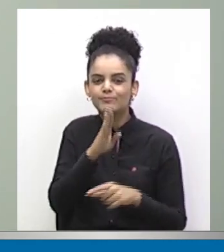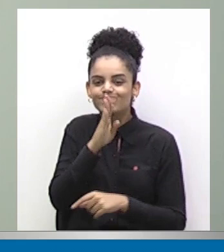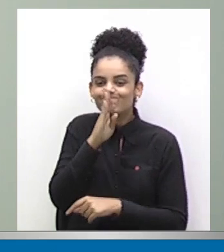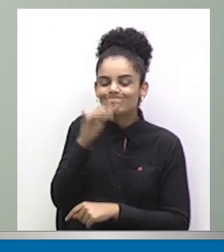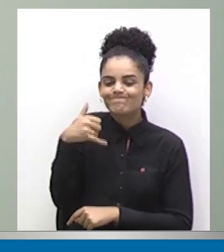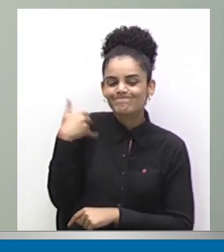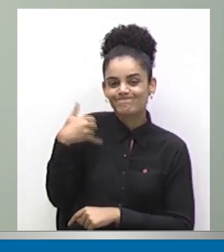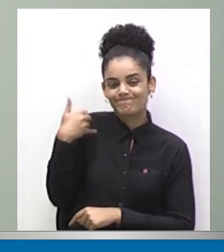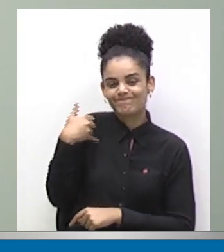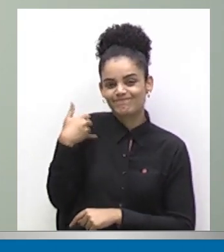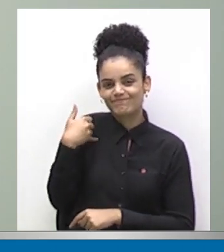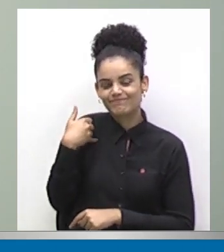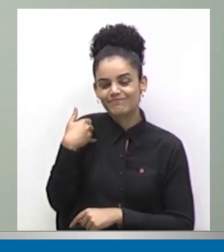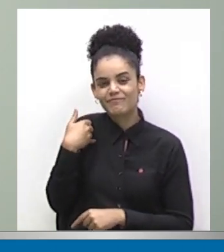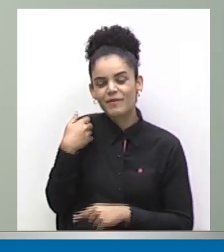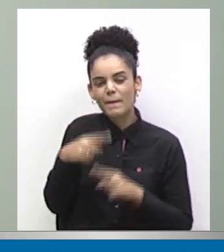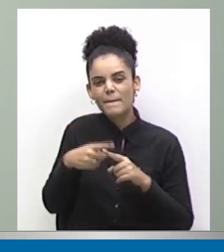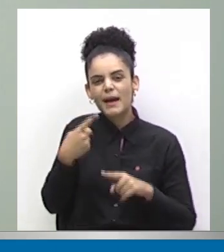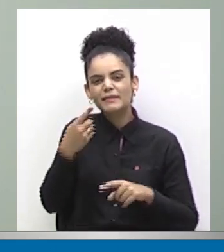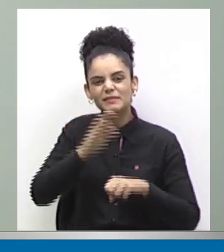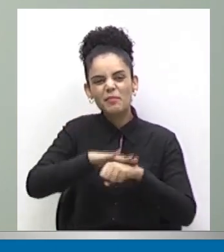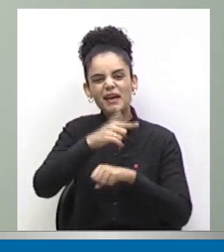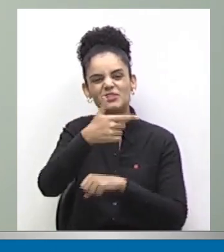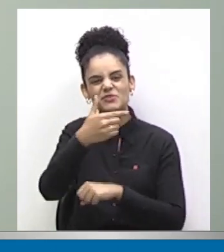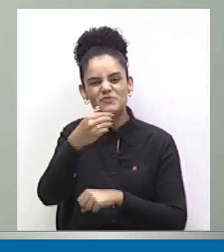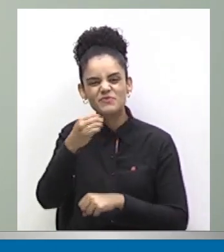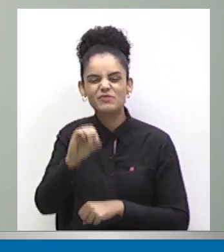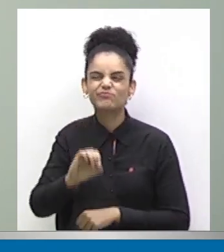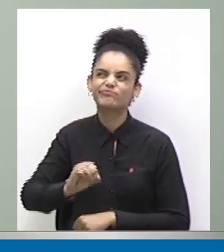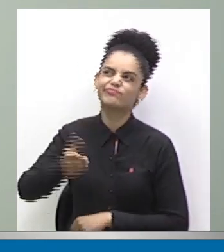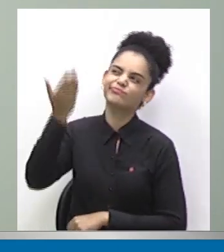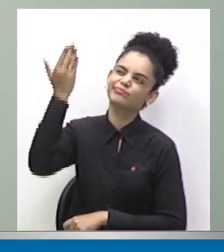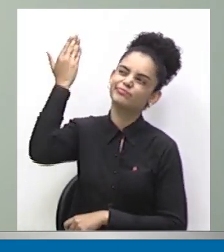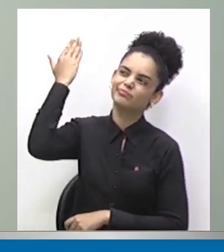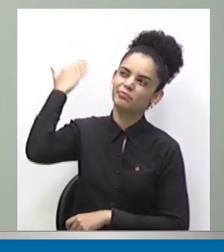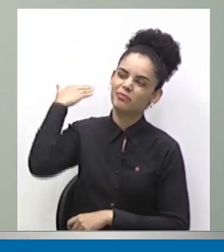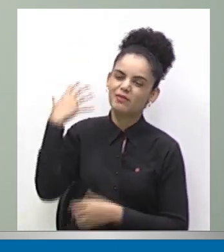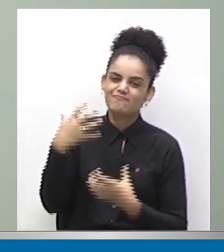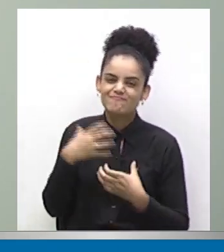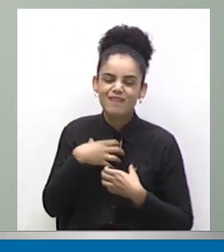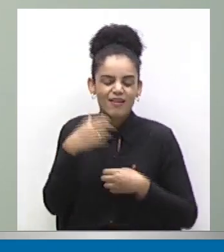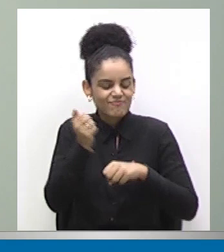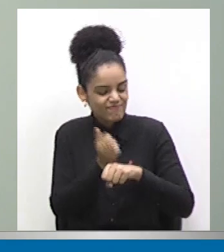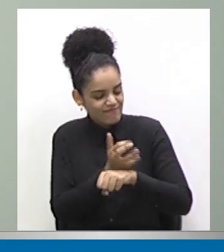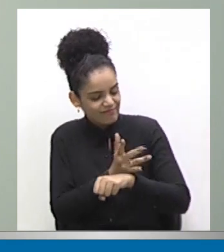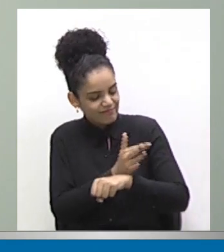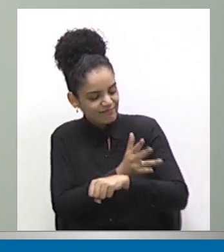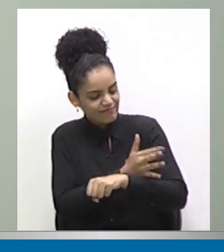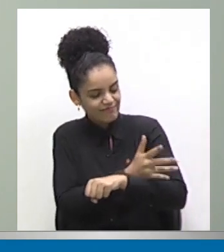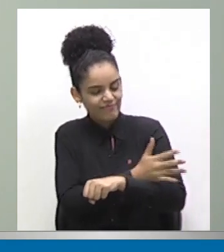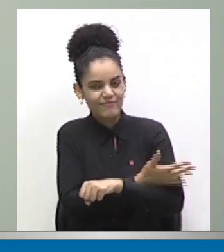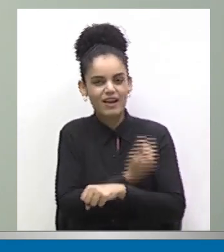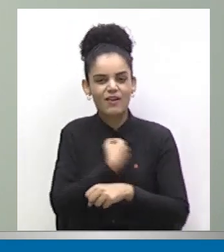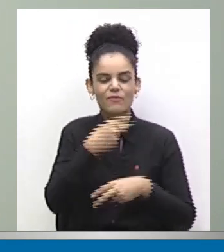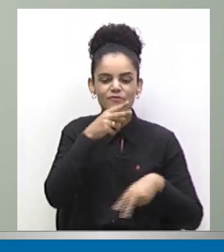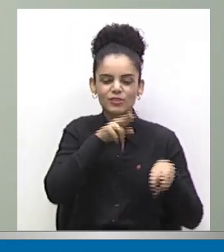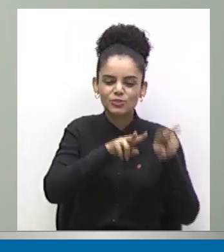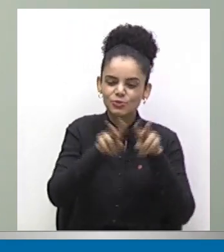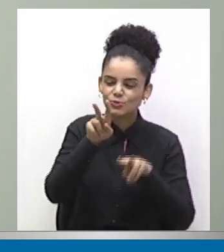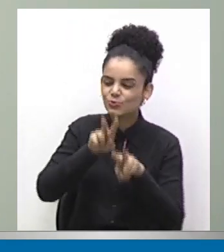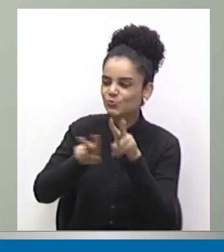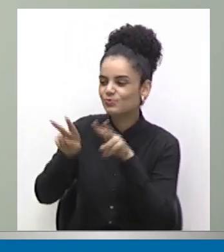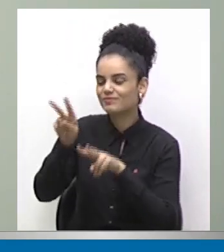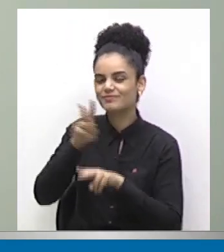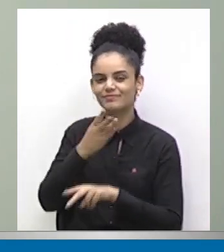Já passa dos 20 anos isso eu sinto um saudosismo, uma emoção muito grande quando eu vejo tantos amigos e amigas da